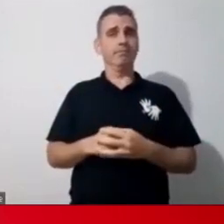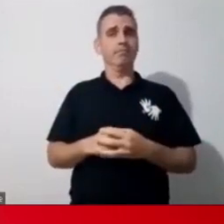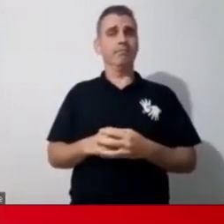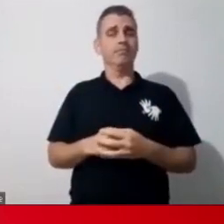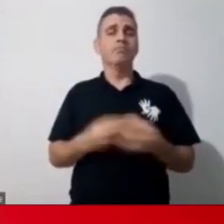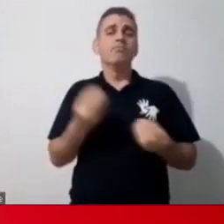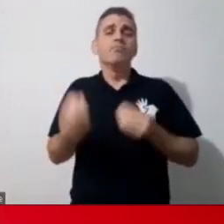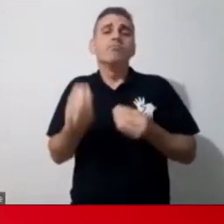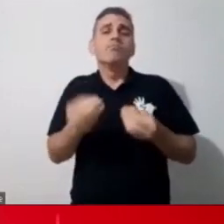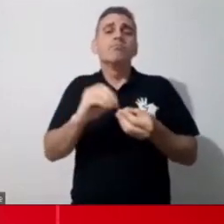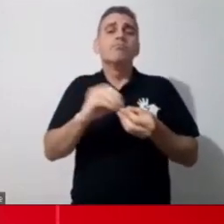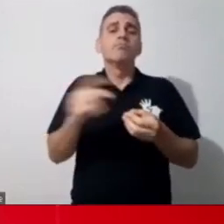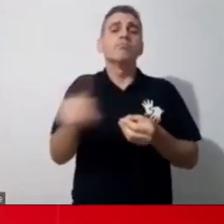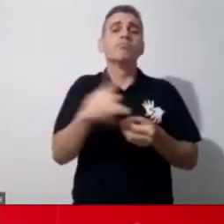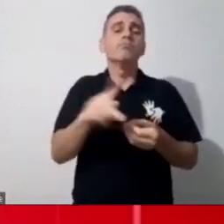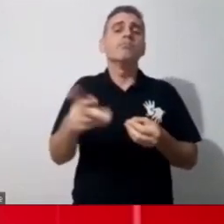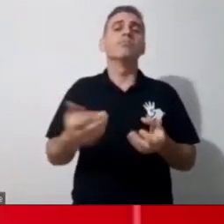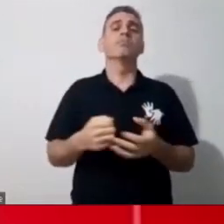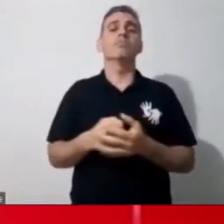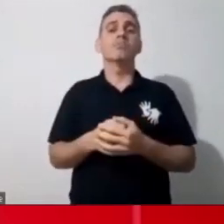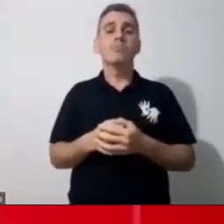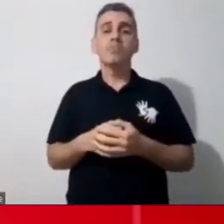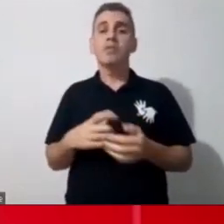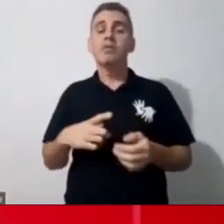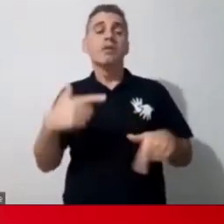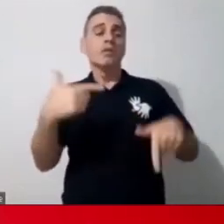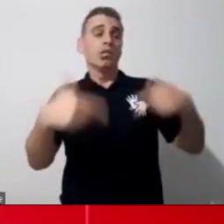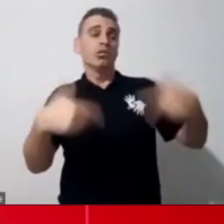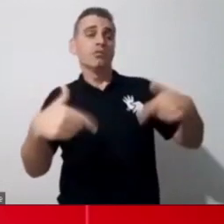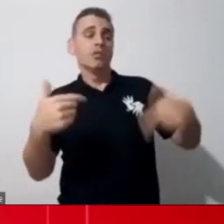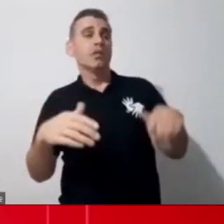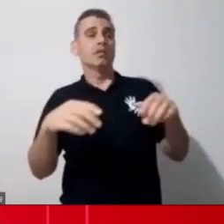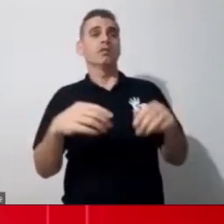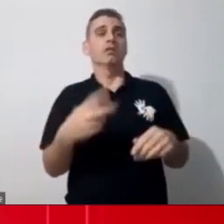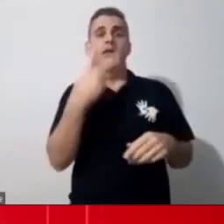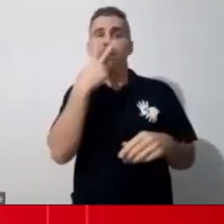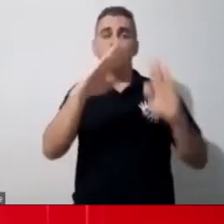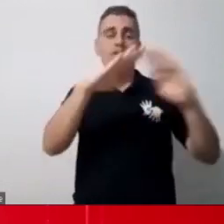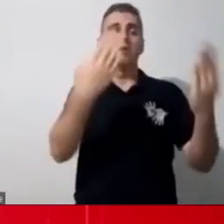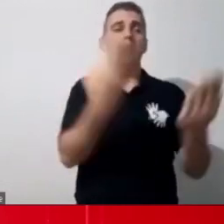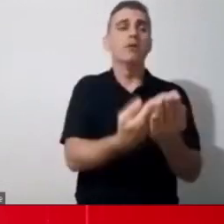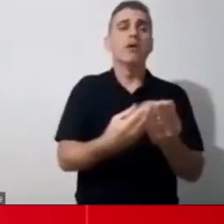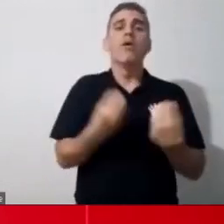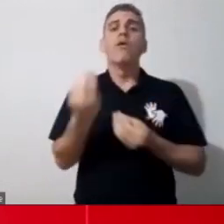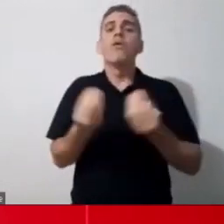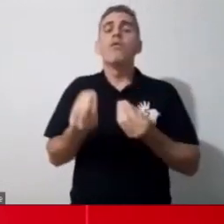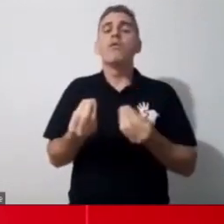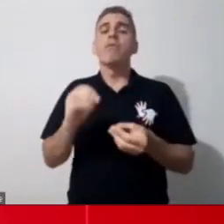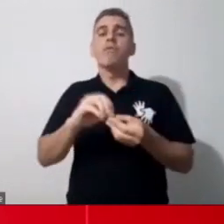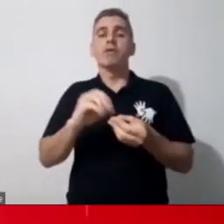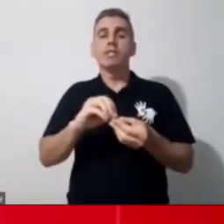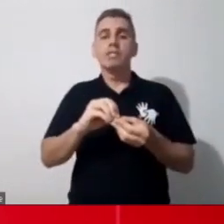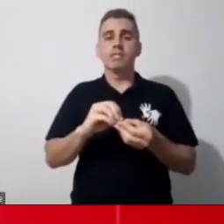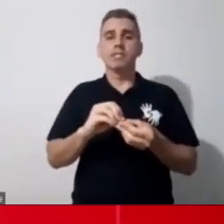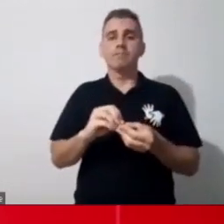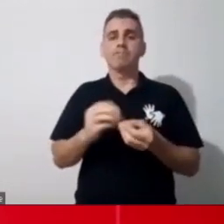faria, né? se nós trabalhássemos numa mesma escola, como que a gente ia conduzir essa situação? Eu não sei quem,